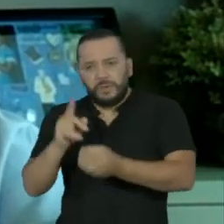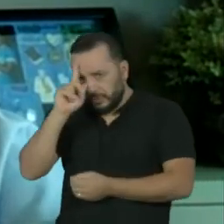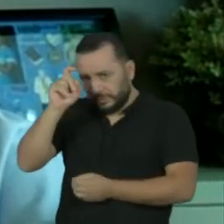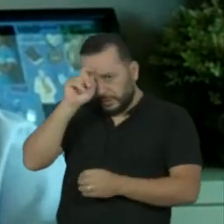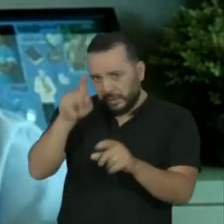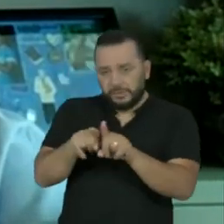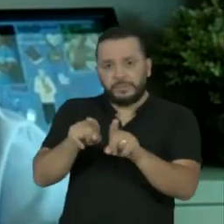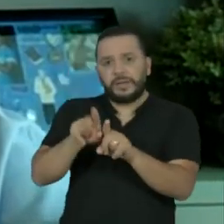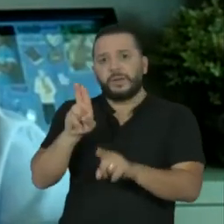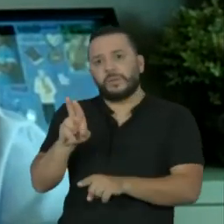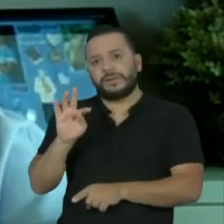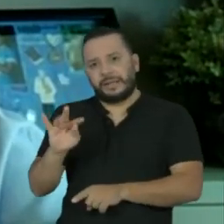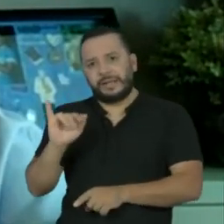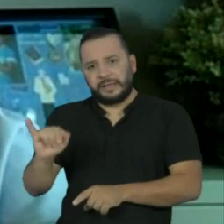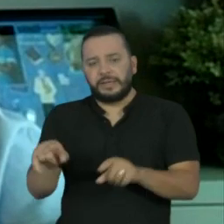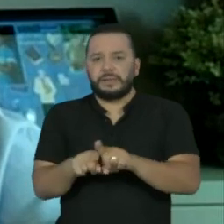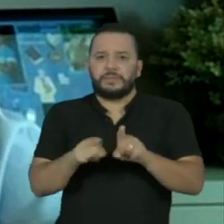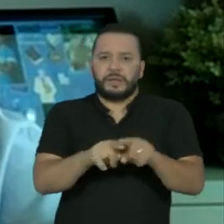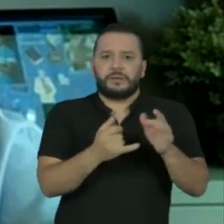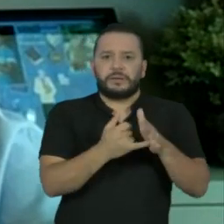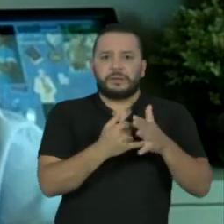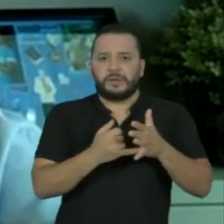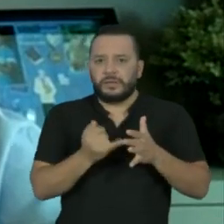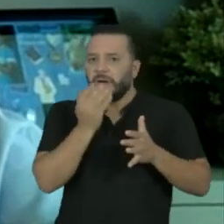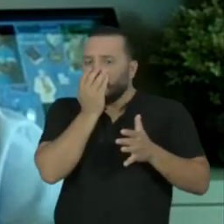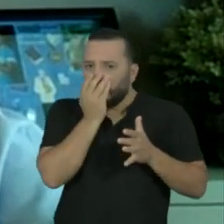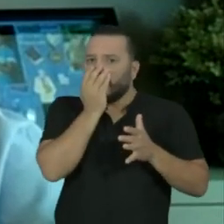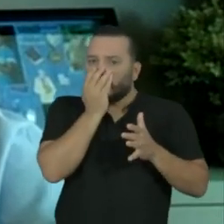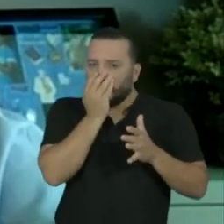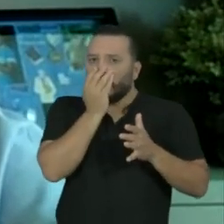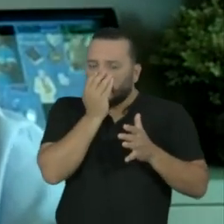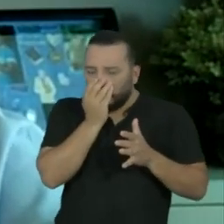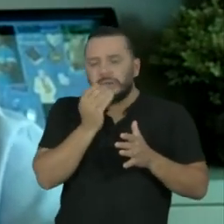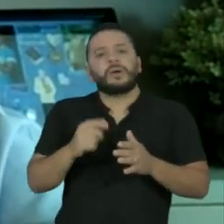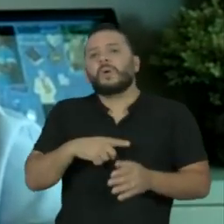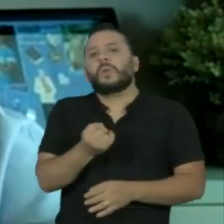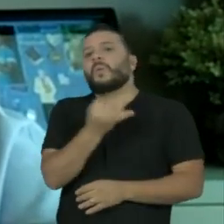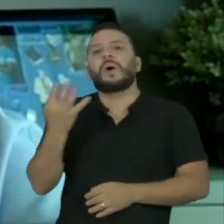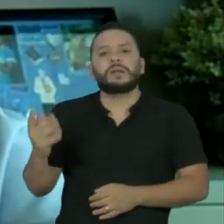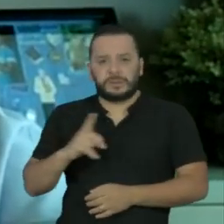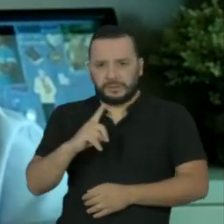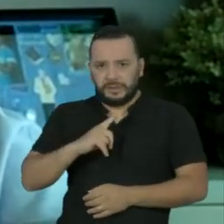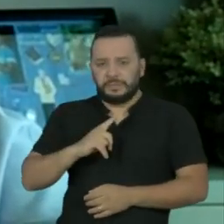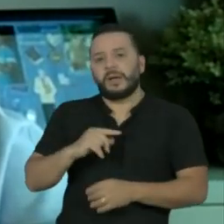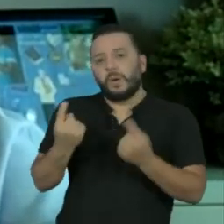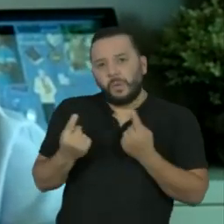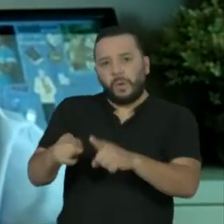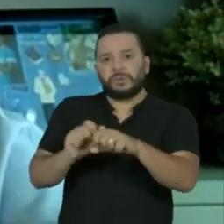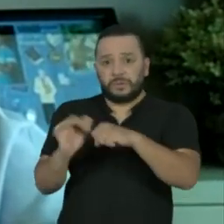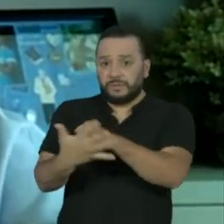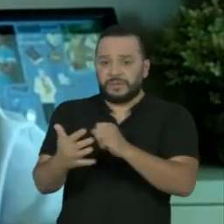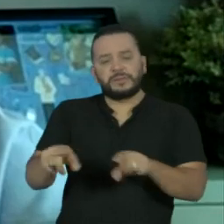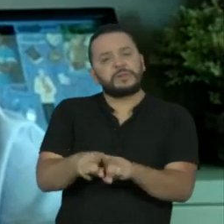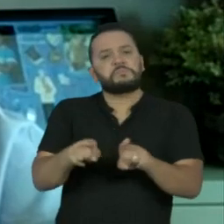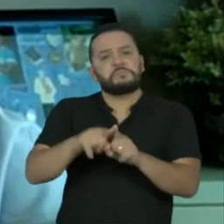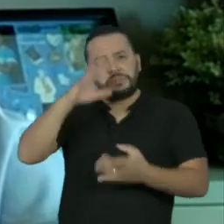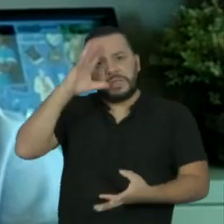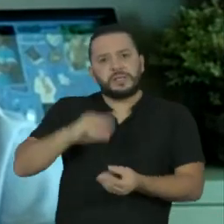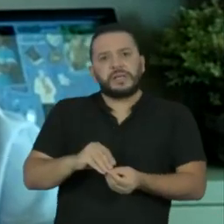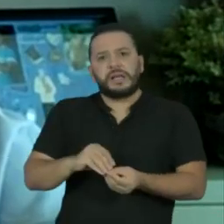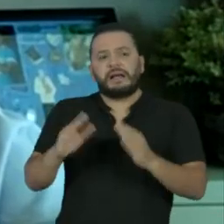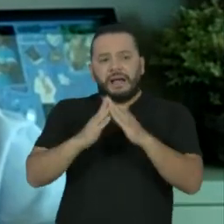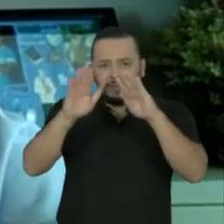respiradores para enfrentar uma epidemia? E é lógico que as pessoas vão entender também a necessidade do